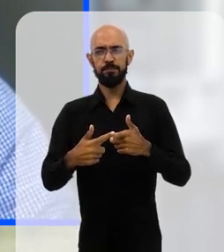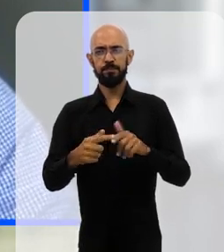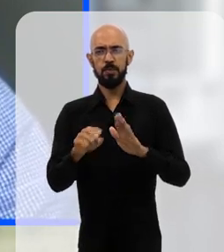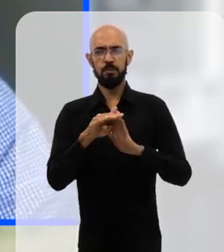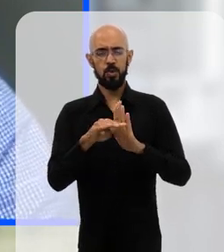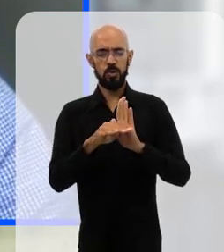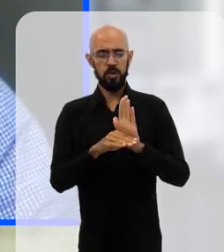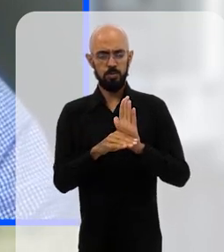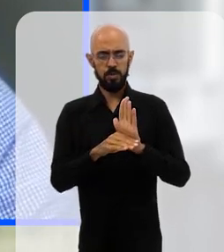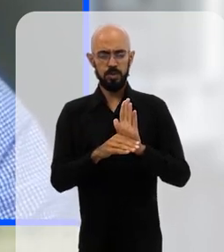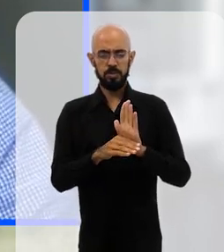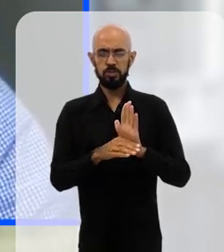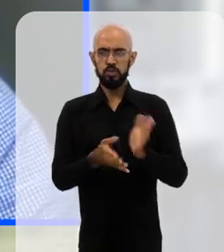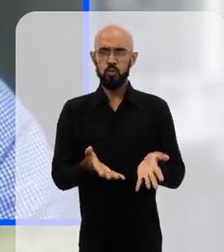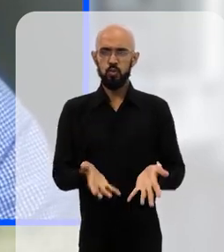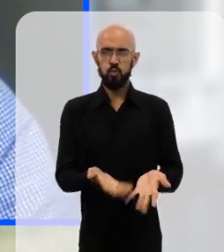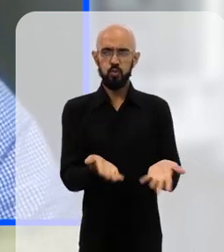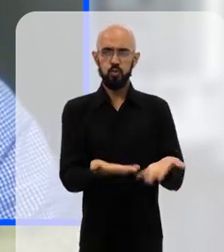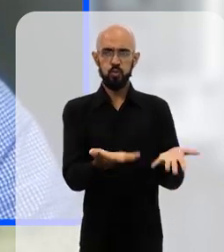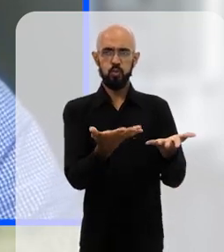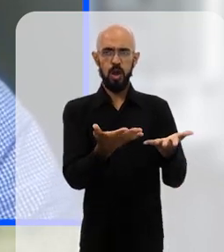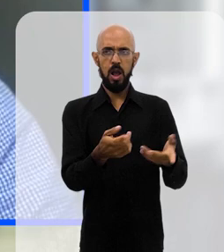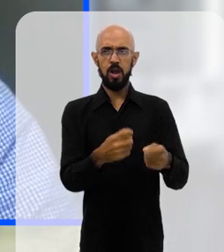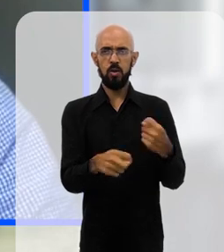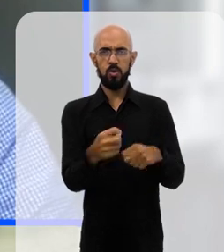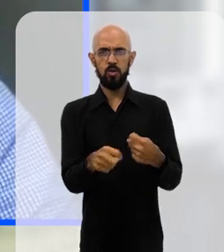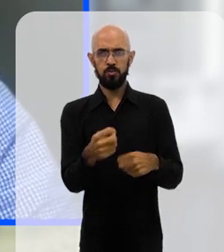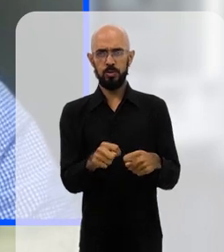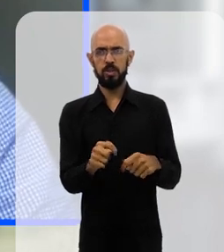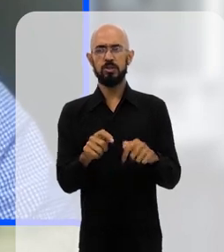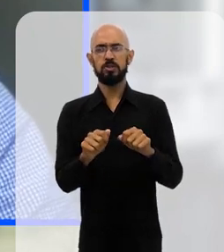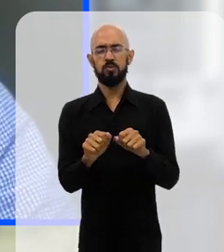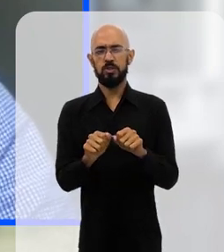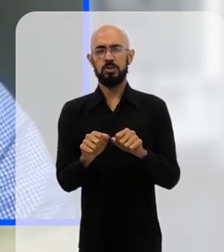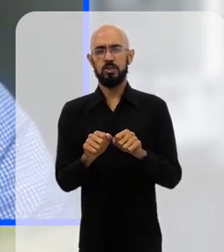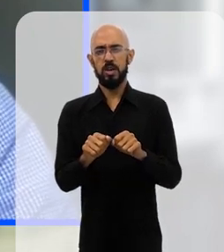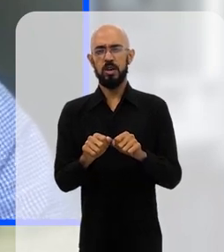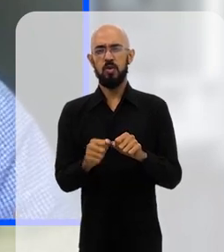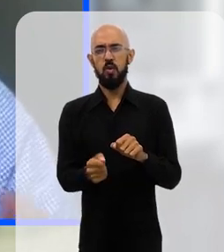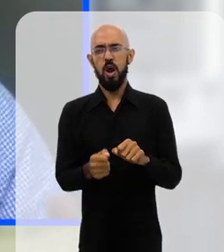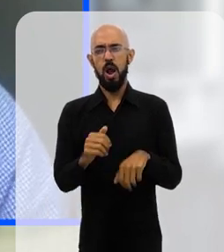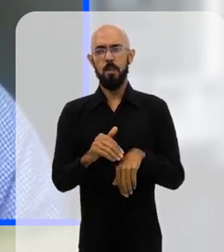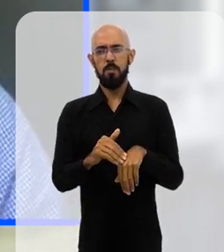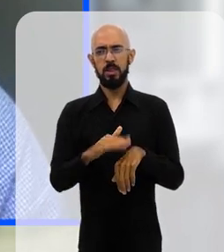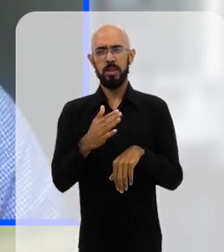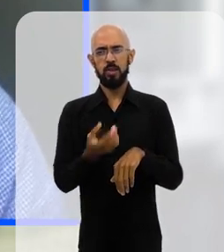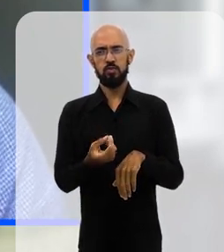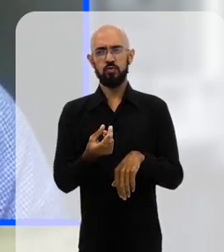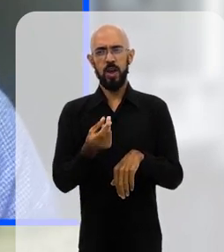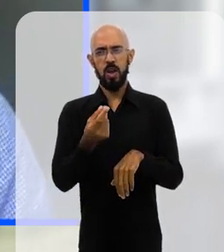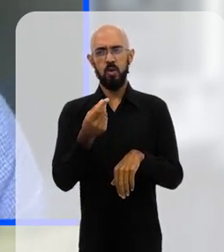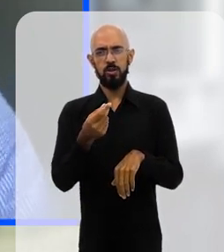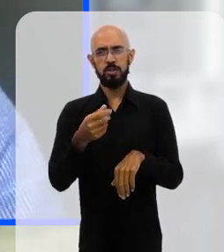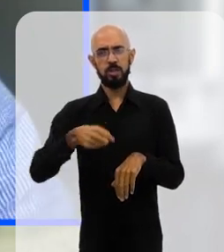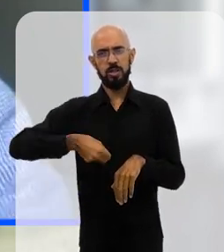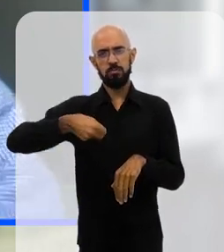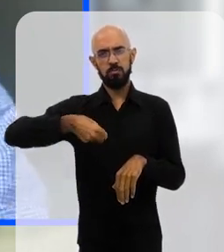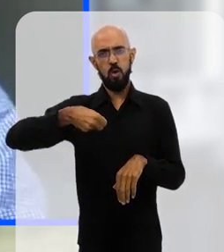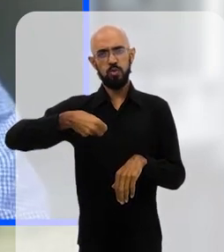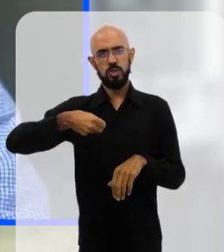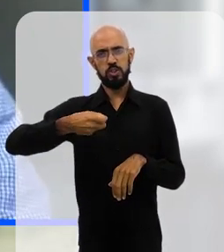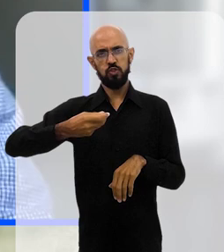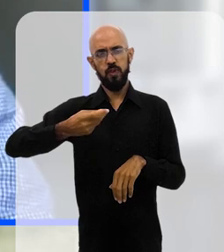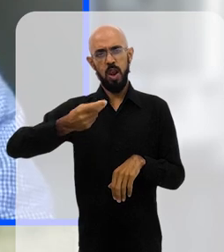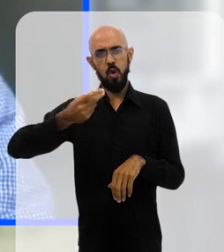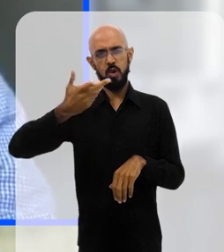de programas de incentivo, né, a economia que acabaram cabalmente aumentando aí o valor das bolsas de valores, e isso fez